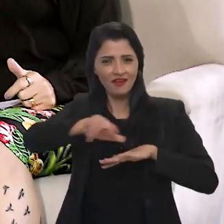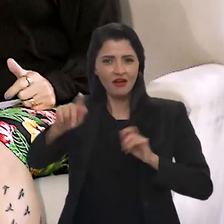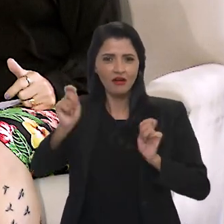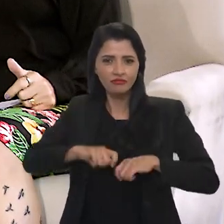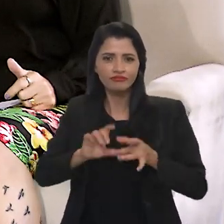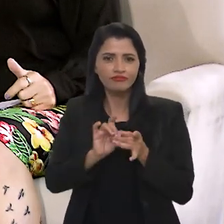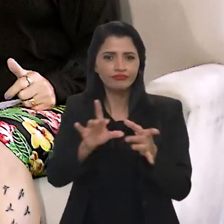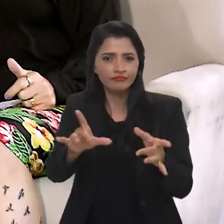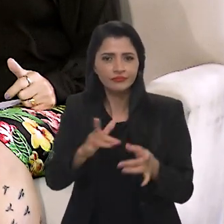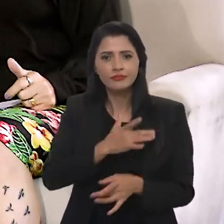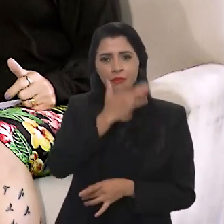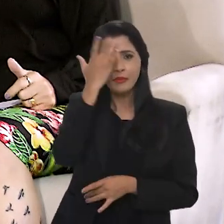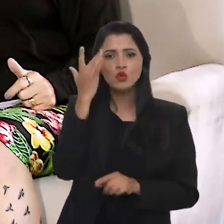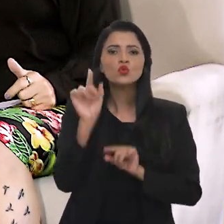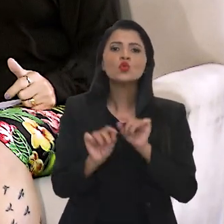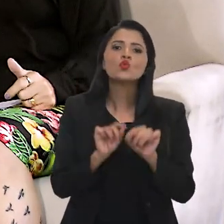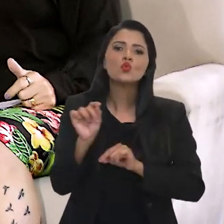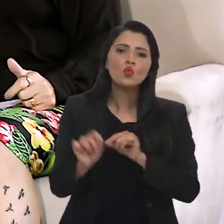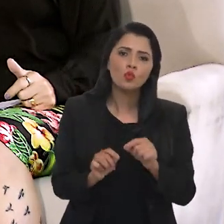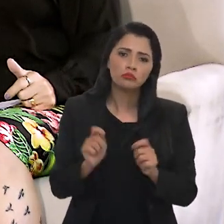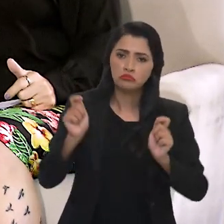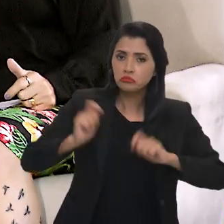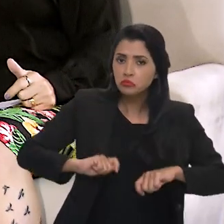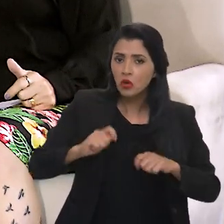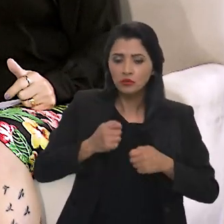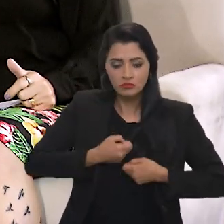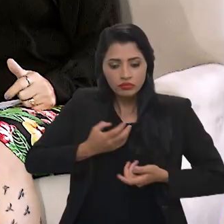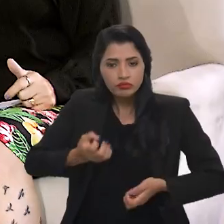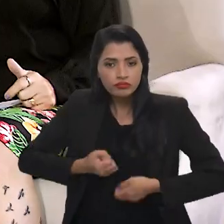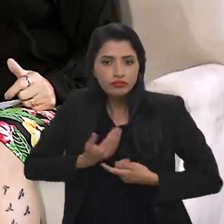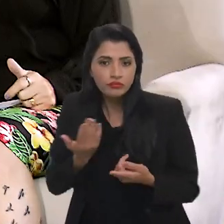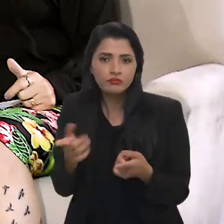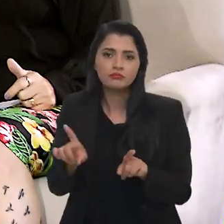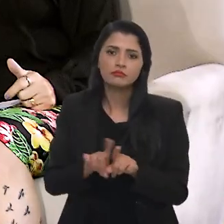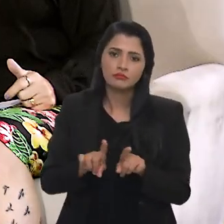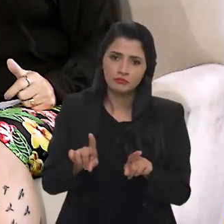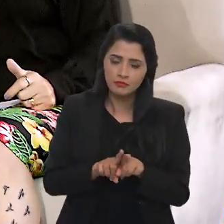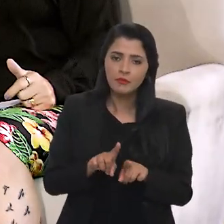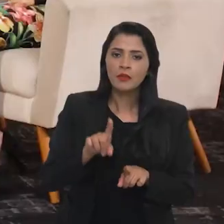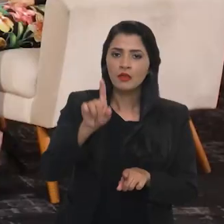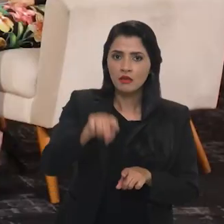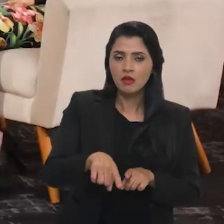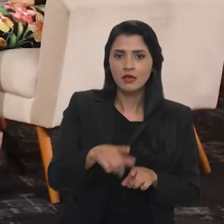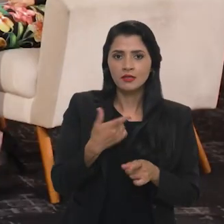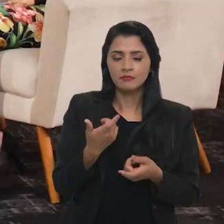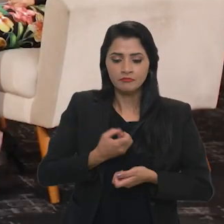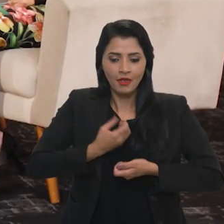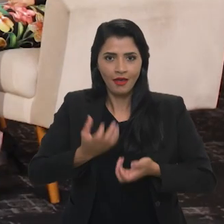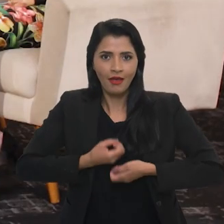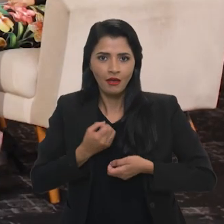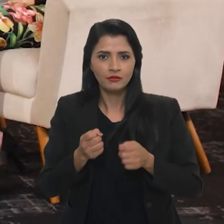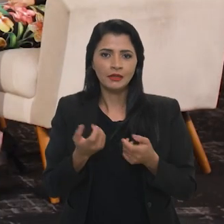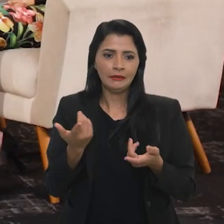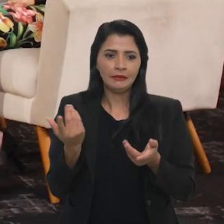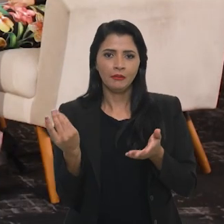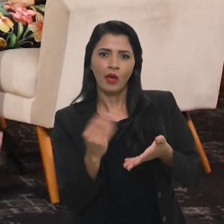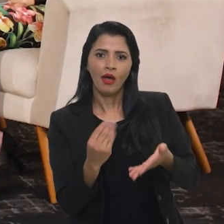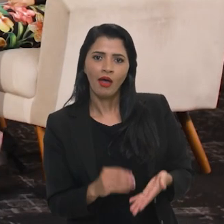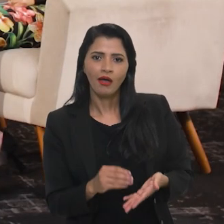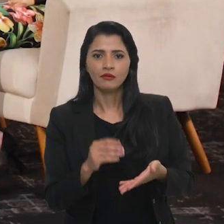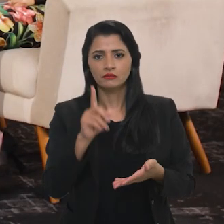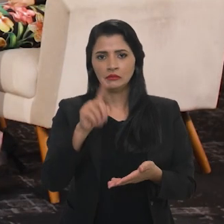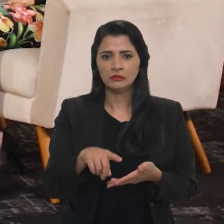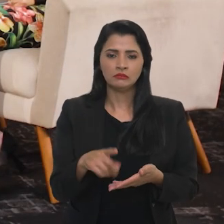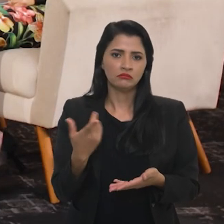acabam permitindo que as pessoas, elas possam se expressar e essas expressões alimentarem